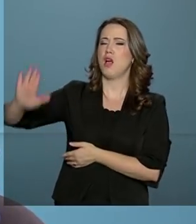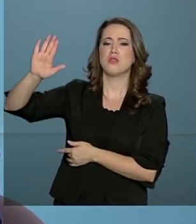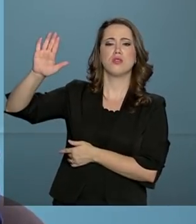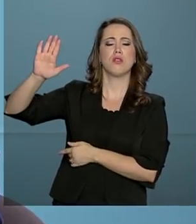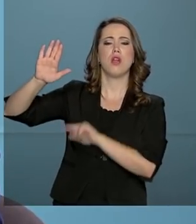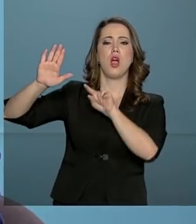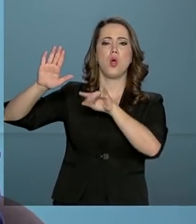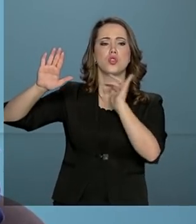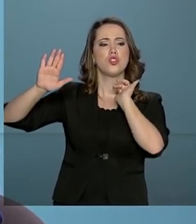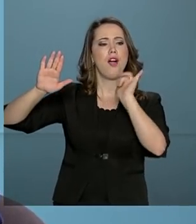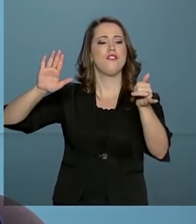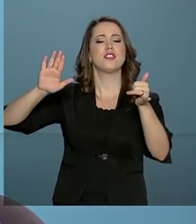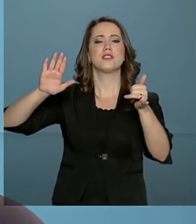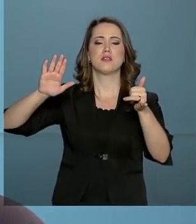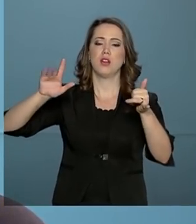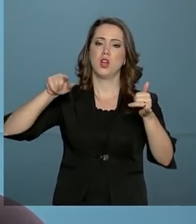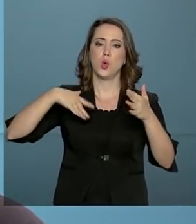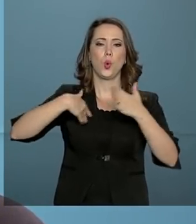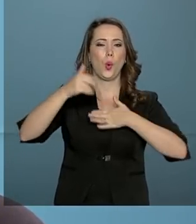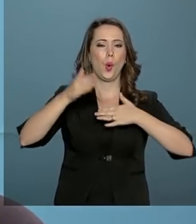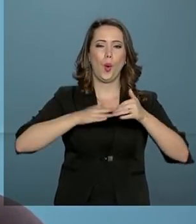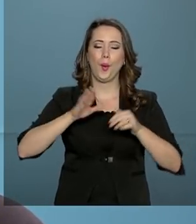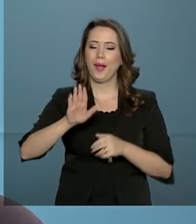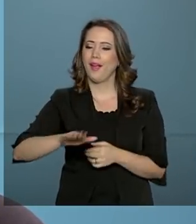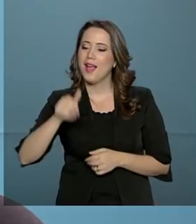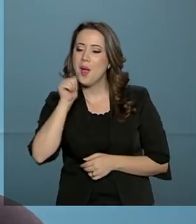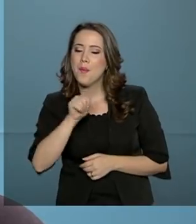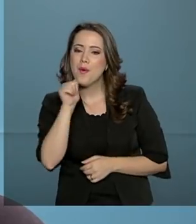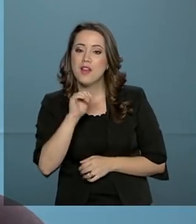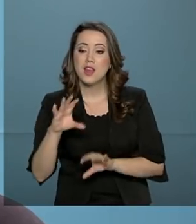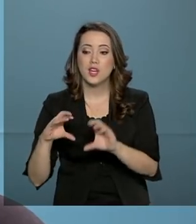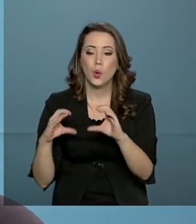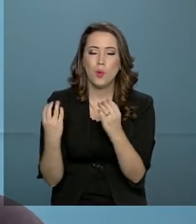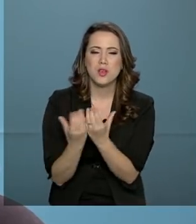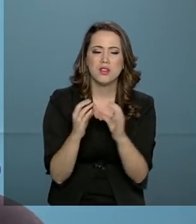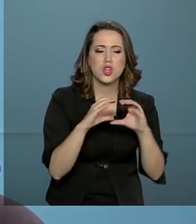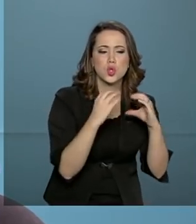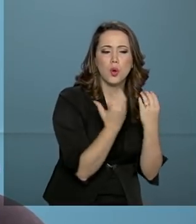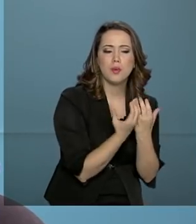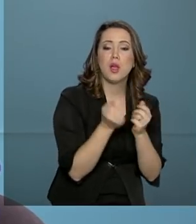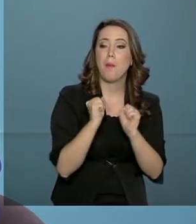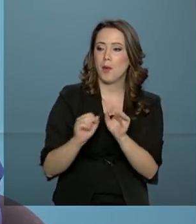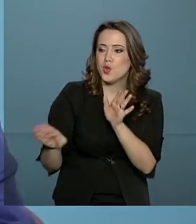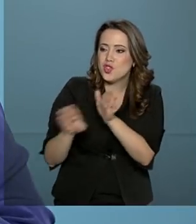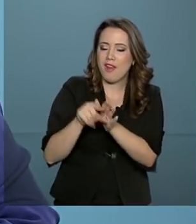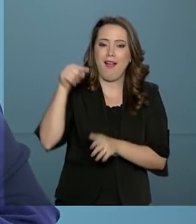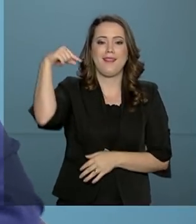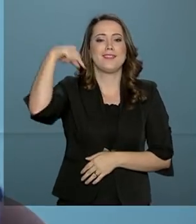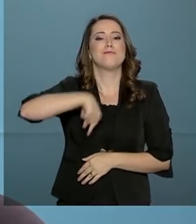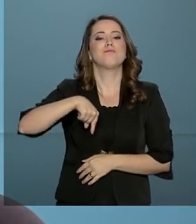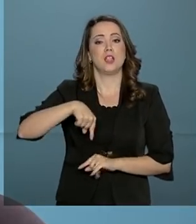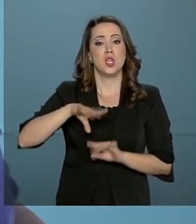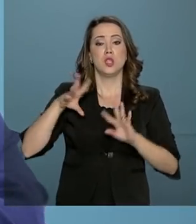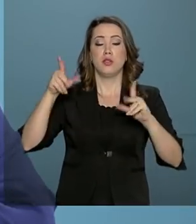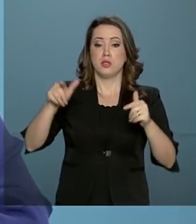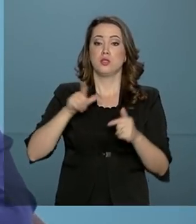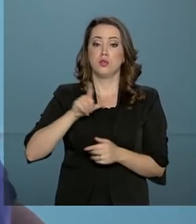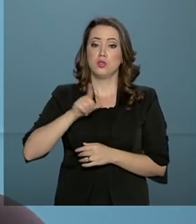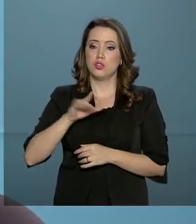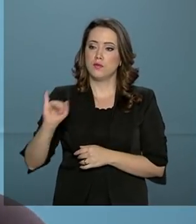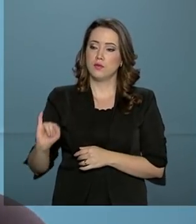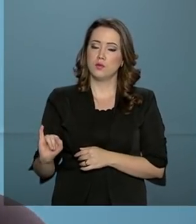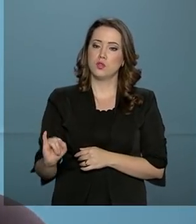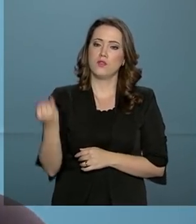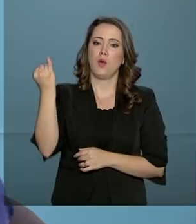ela já manda um recado. Qualquer índiazinha lá na aldeia pode chegar aonde eu cheguei, se todos tiverem acesso e